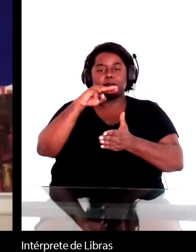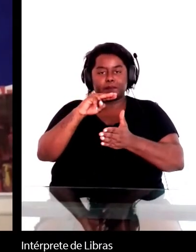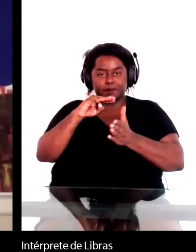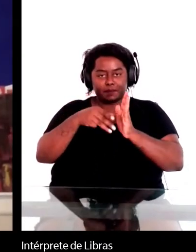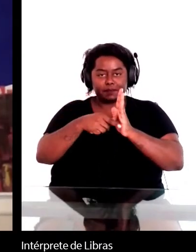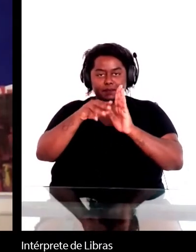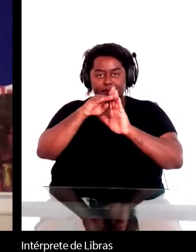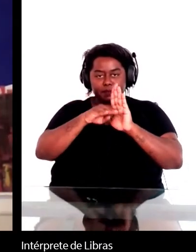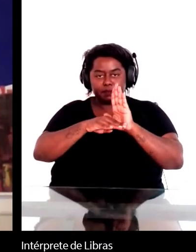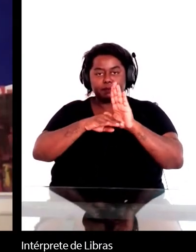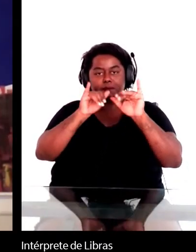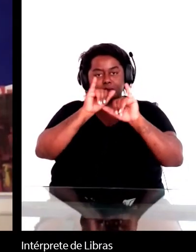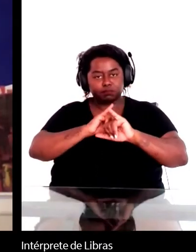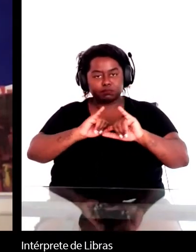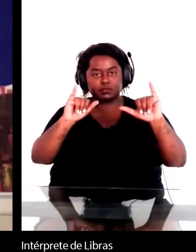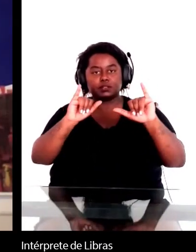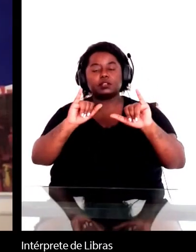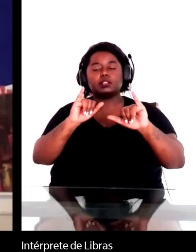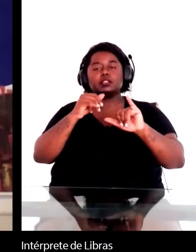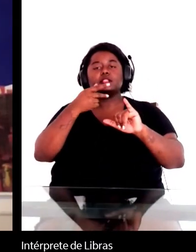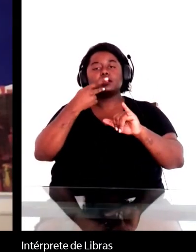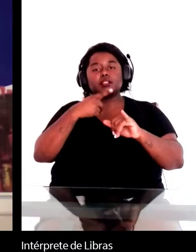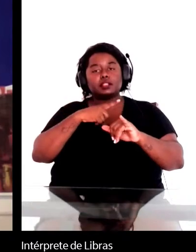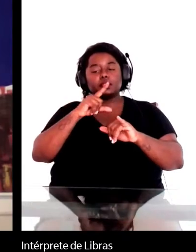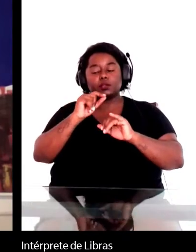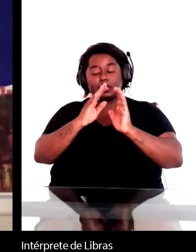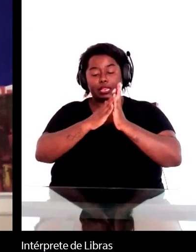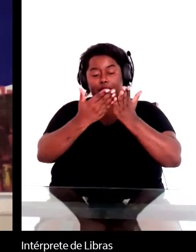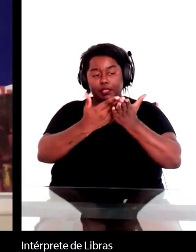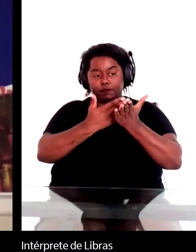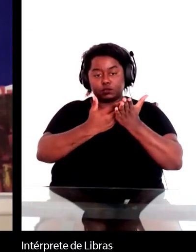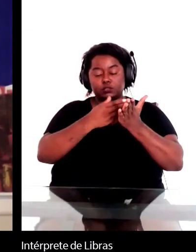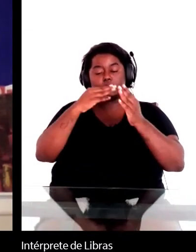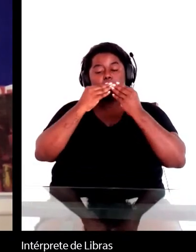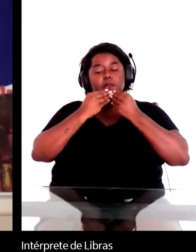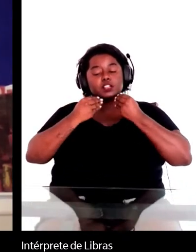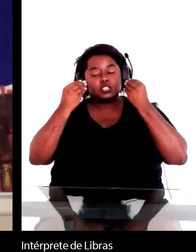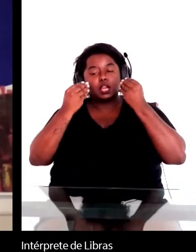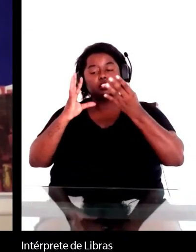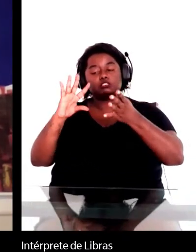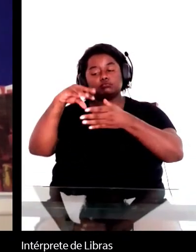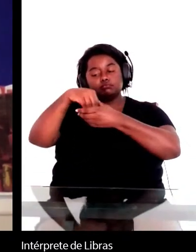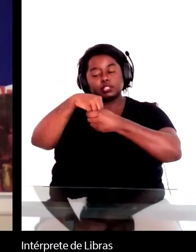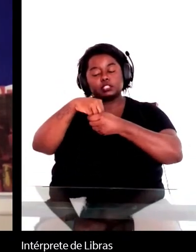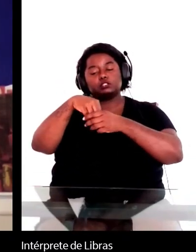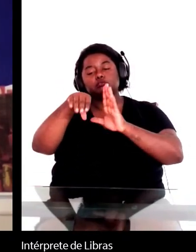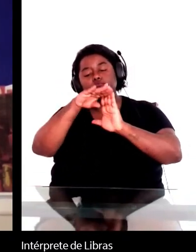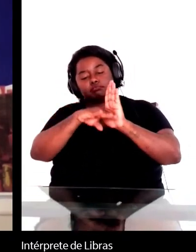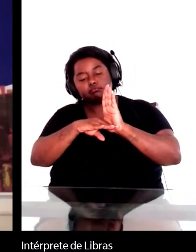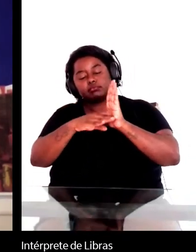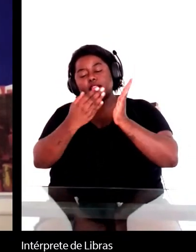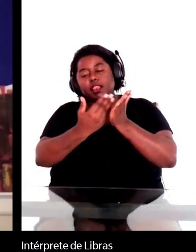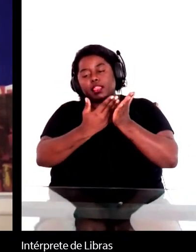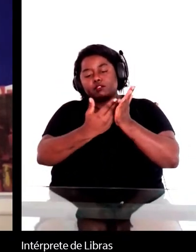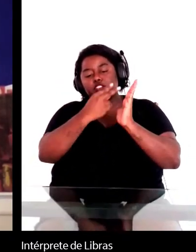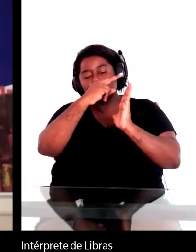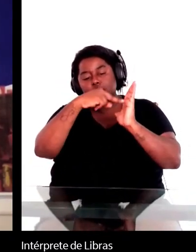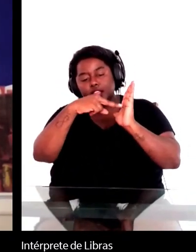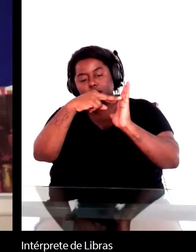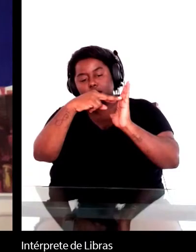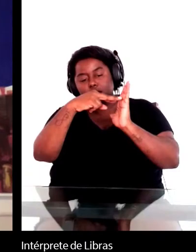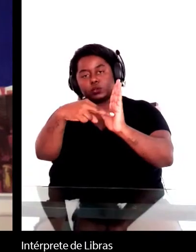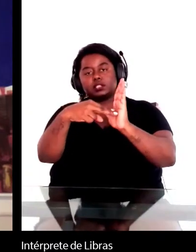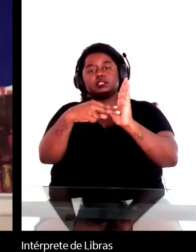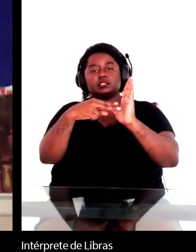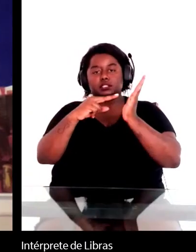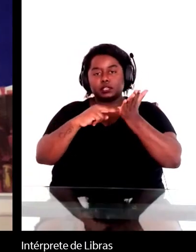títulos de Machado entrem em listas de leitura dos departamentos de inglês e comparada onde vão conseguir